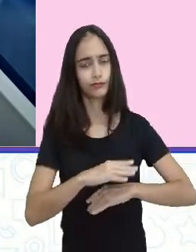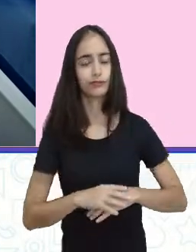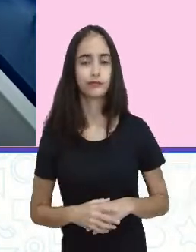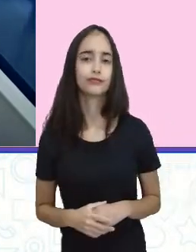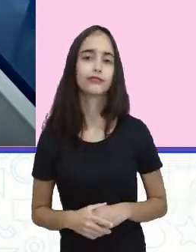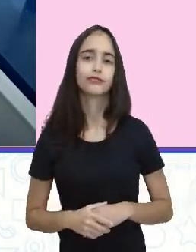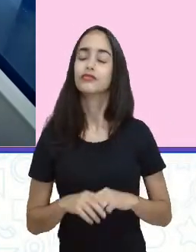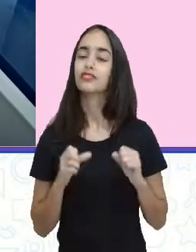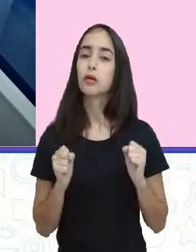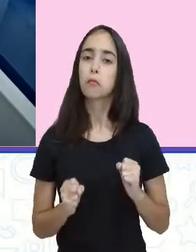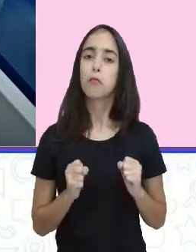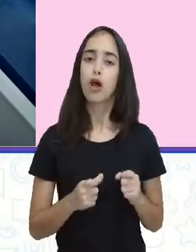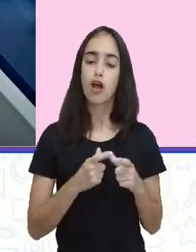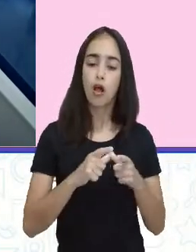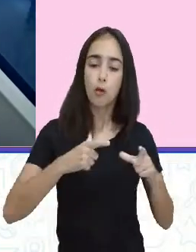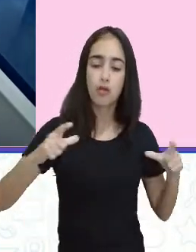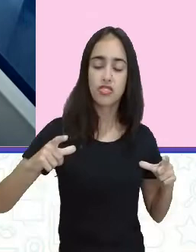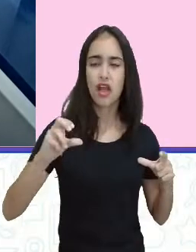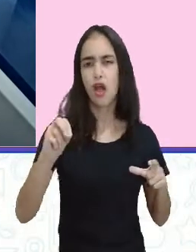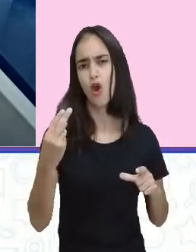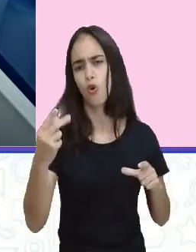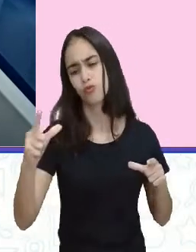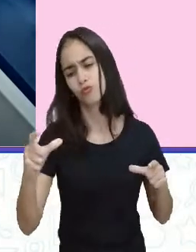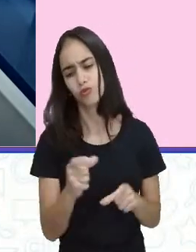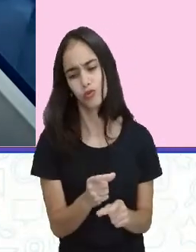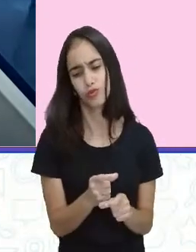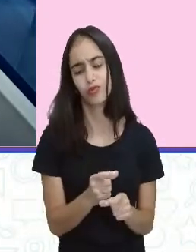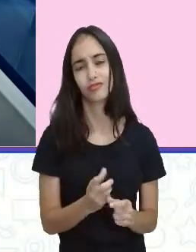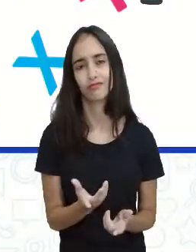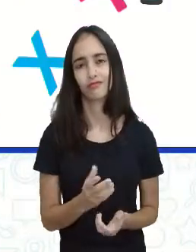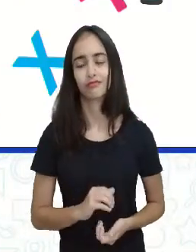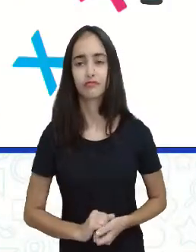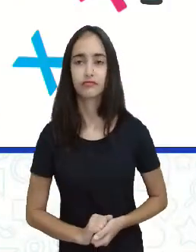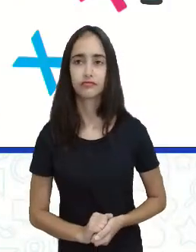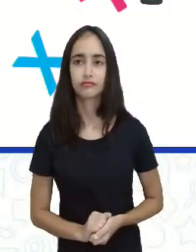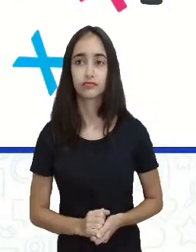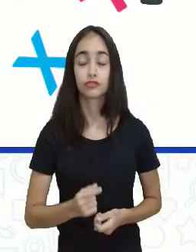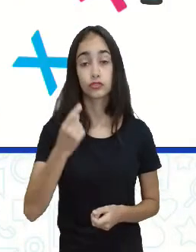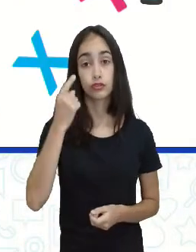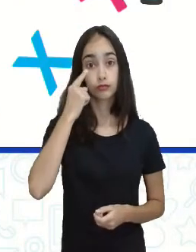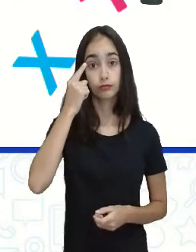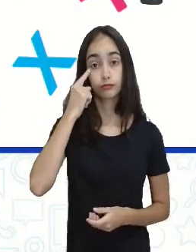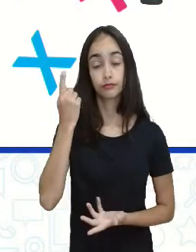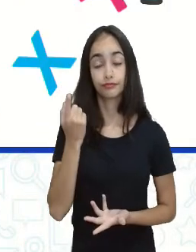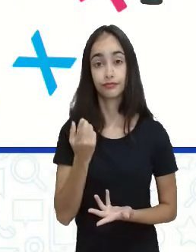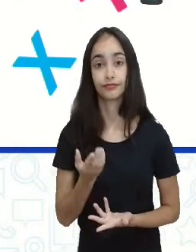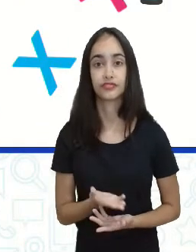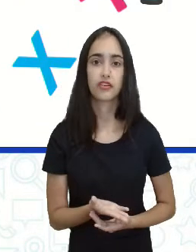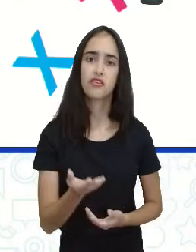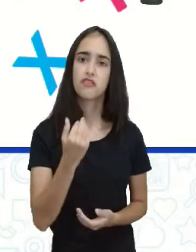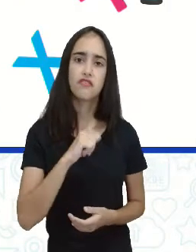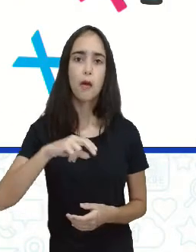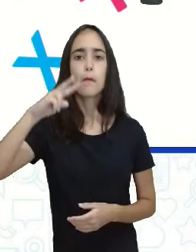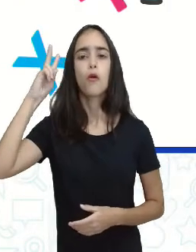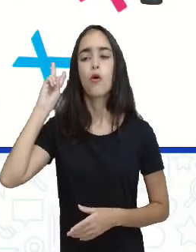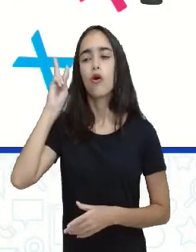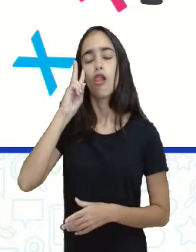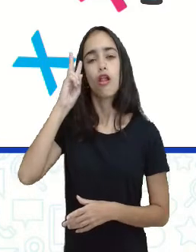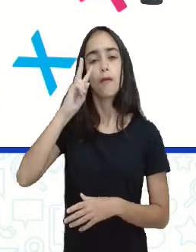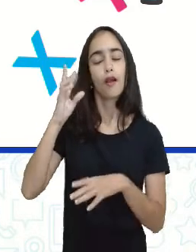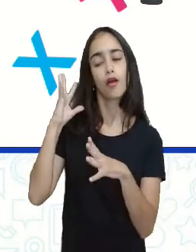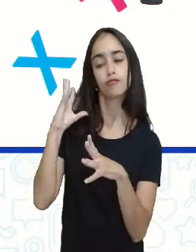questão da grandeza, né? Eu tô falando aqui a questão da escada. Bem, visto isso, vamos recapitular